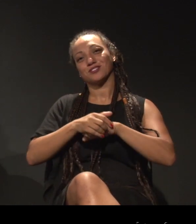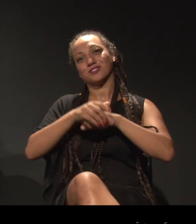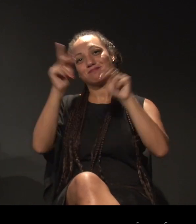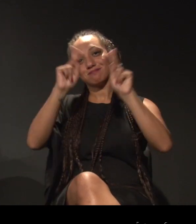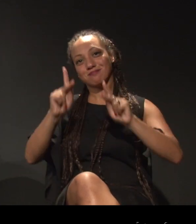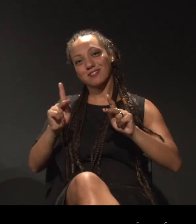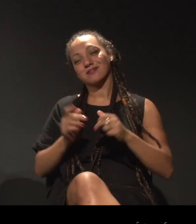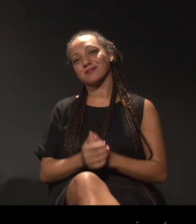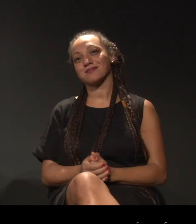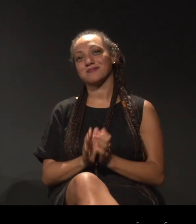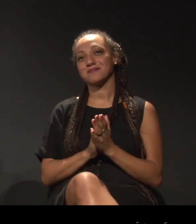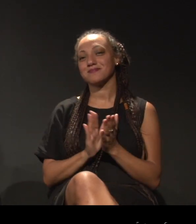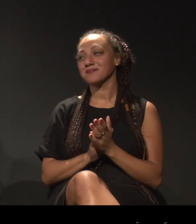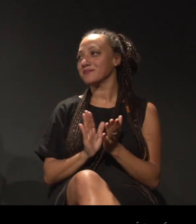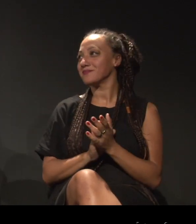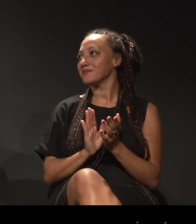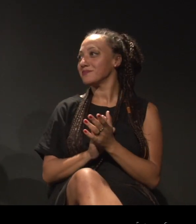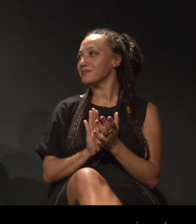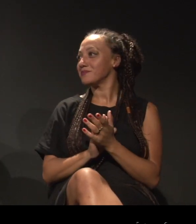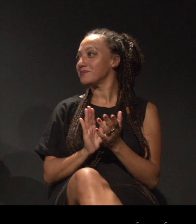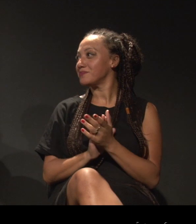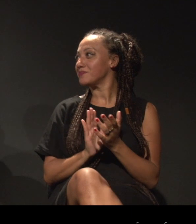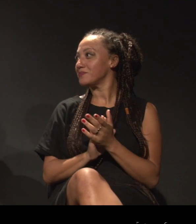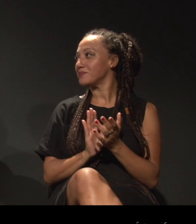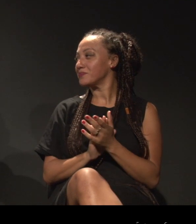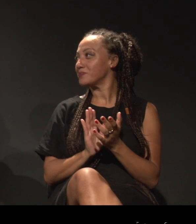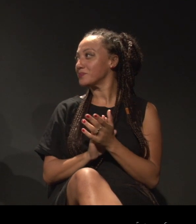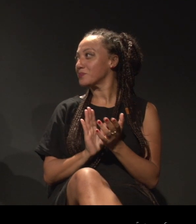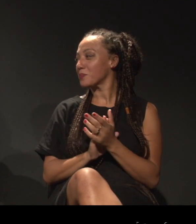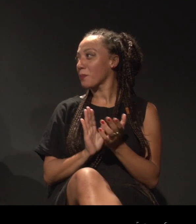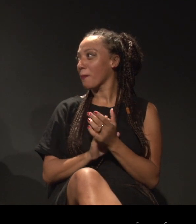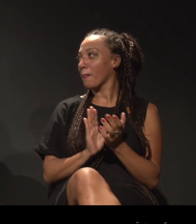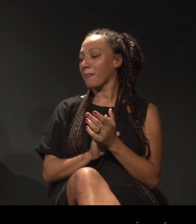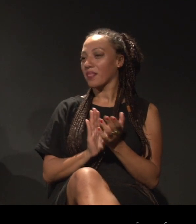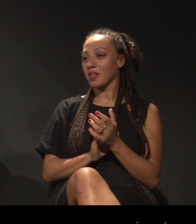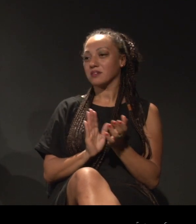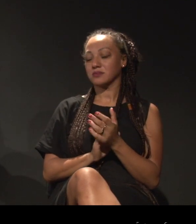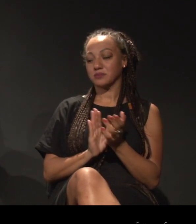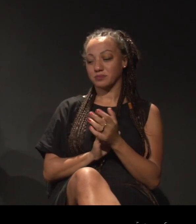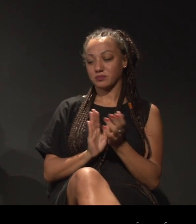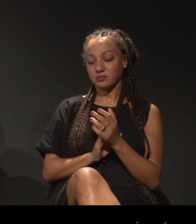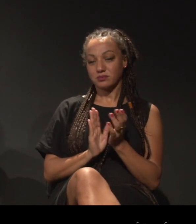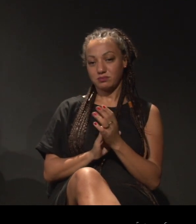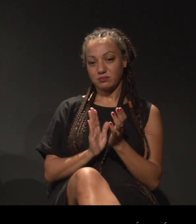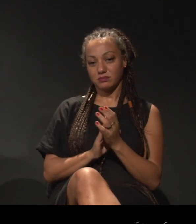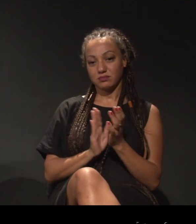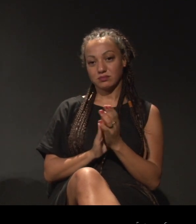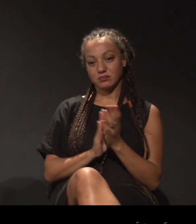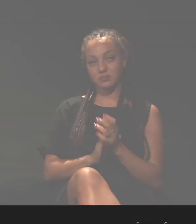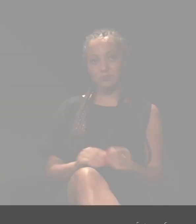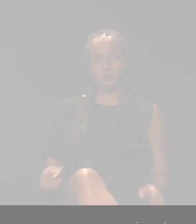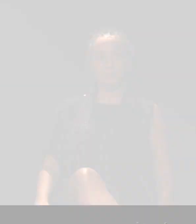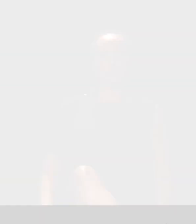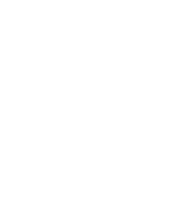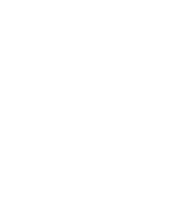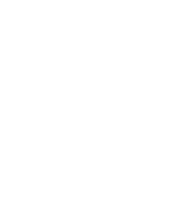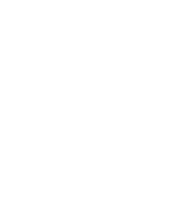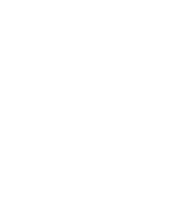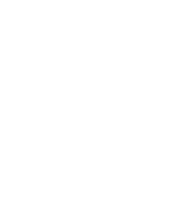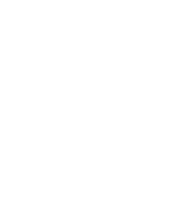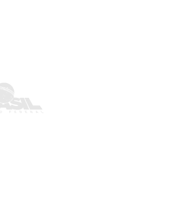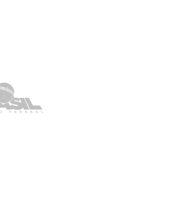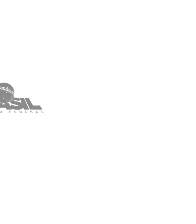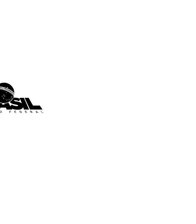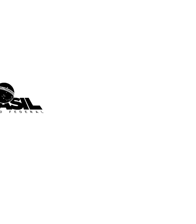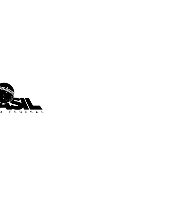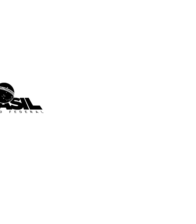gente